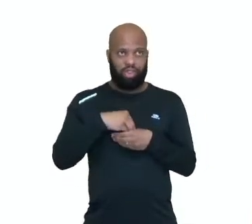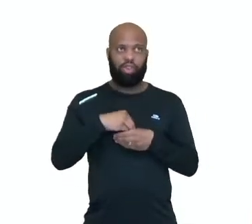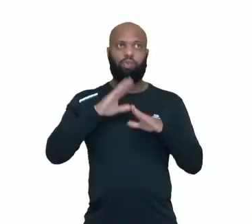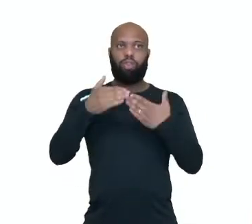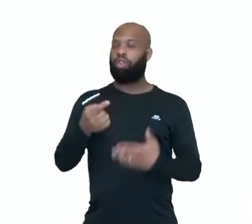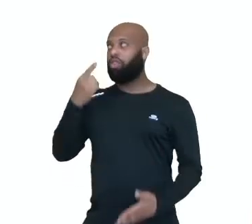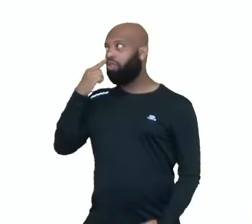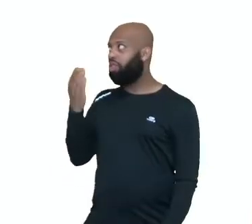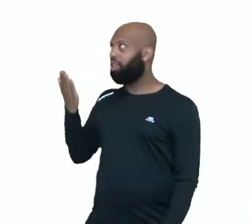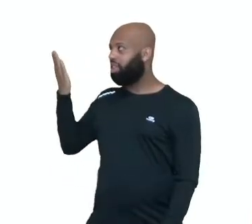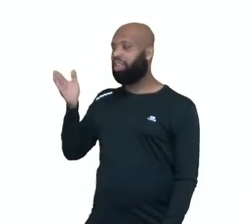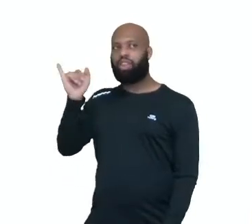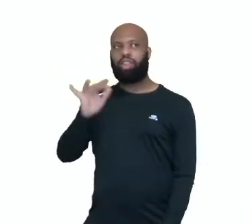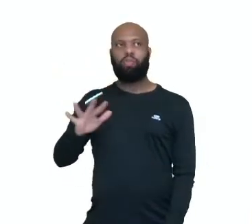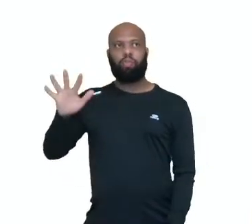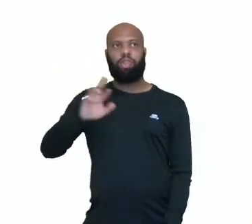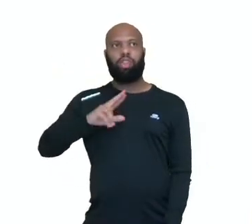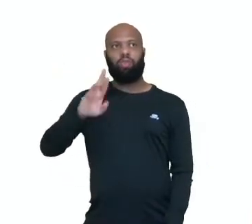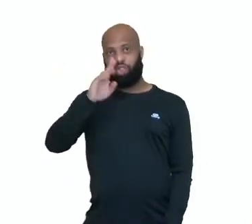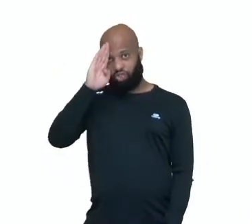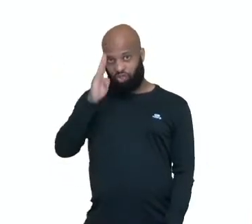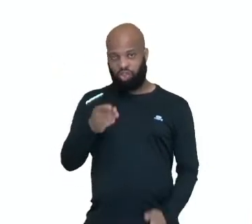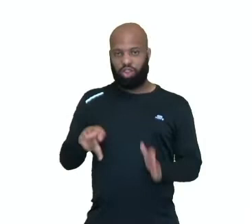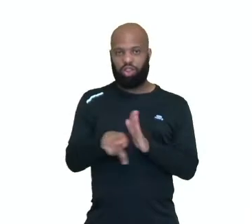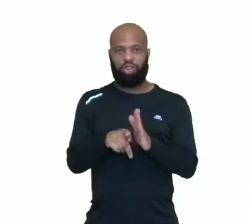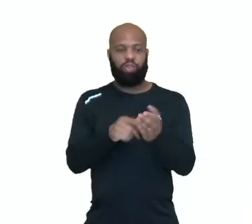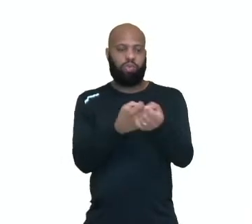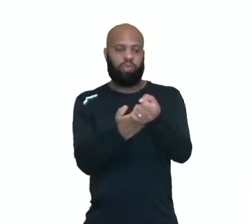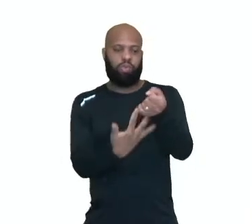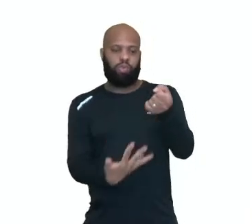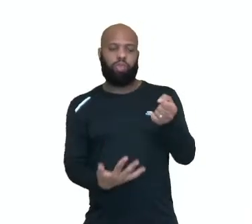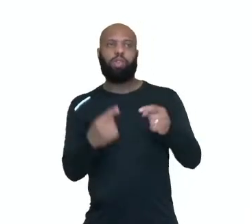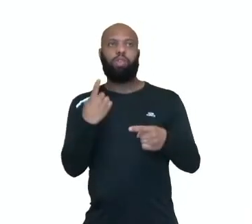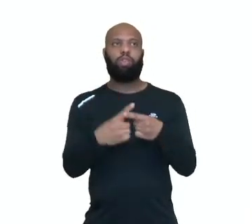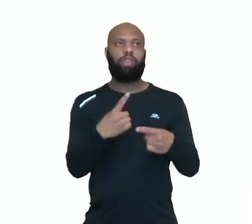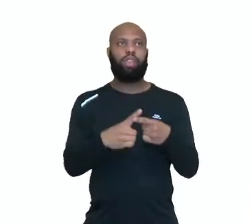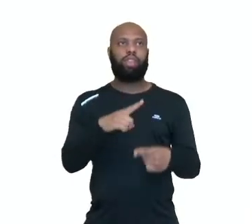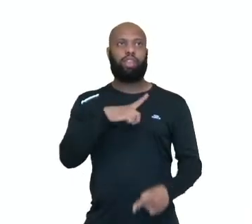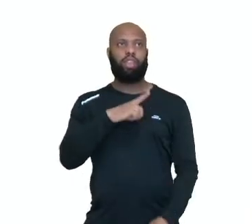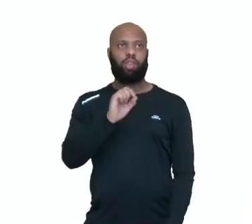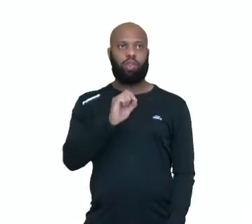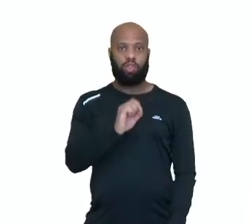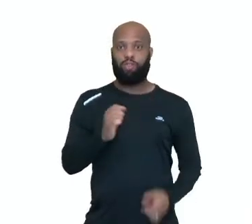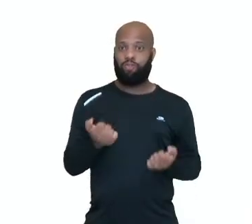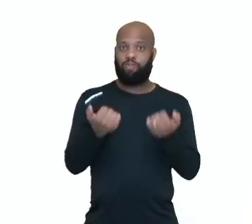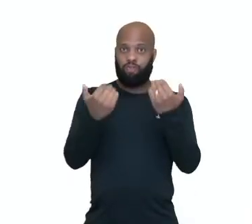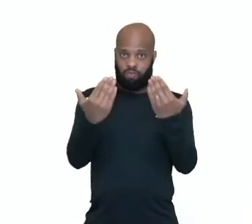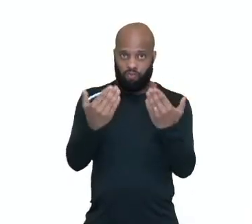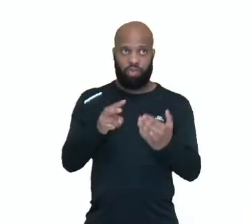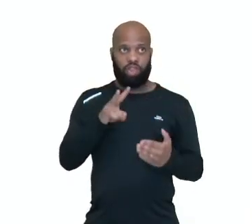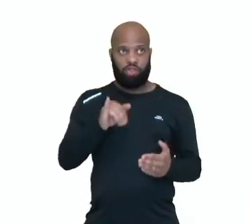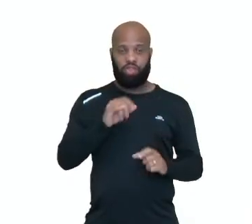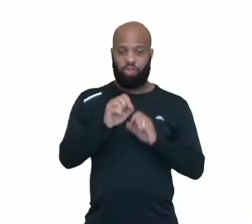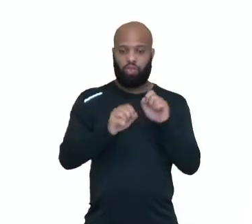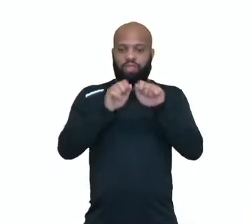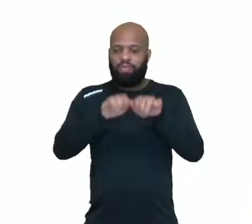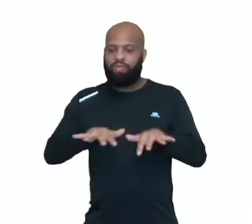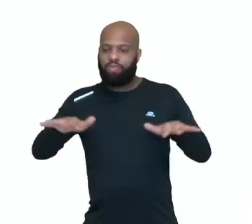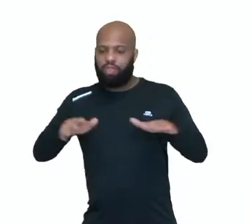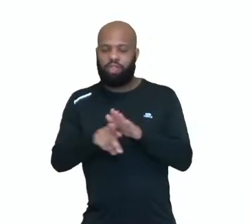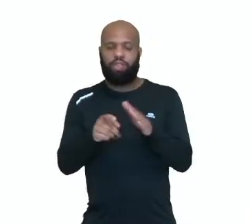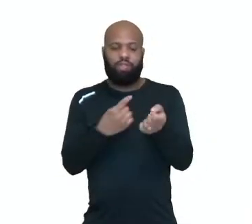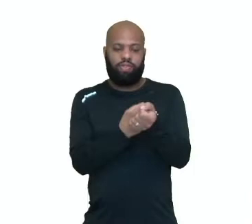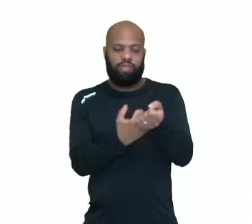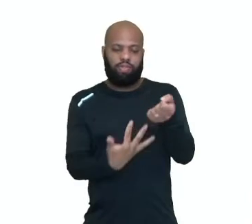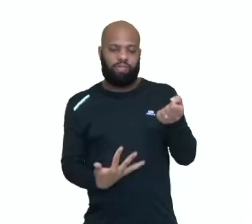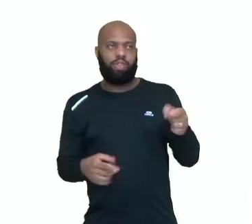mostra aqui na imagem, né? Não vai direto pra corrente sanguínea. A glândula exócrina vai secretar pra fora, ou pra corrente sanguínea, ou por